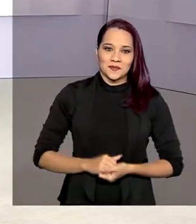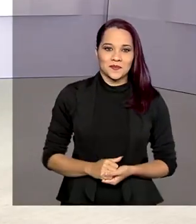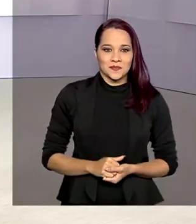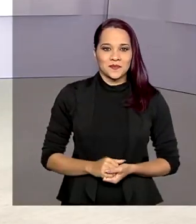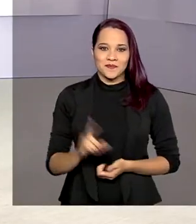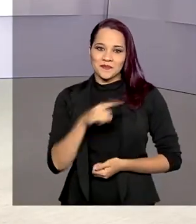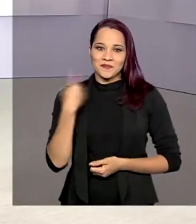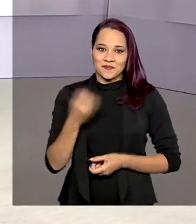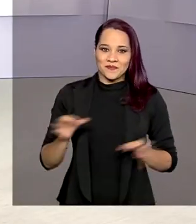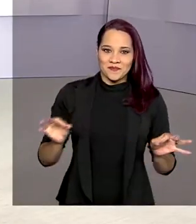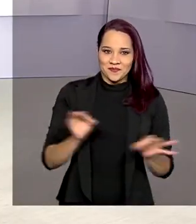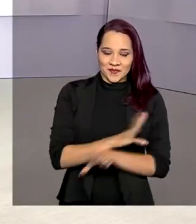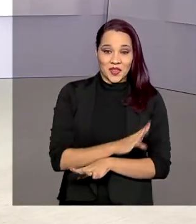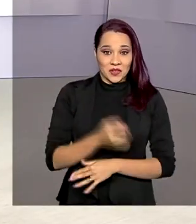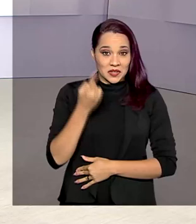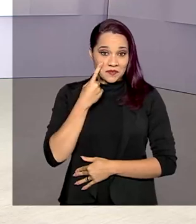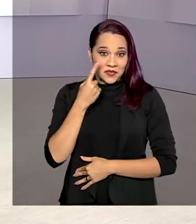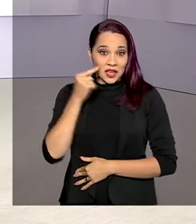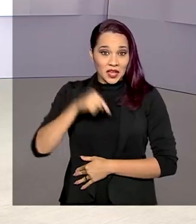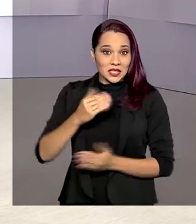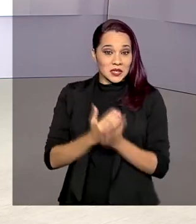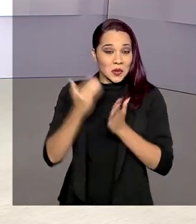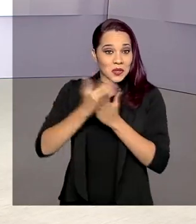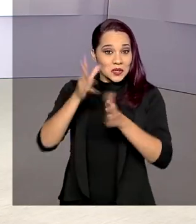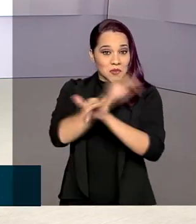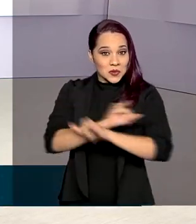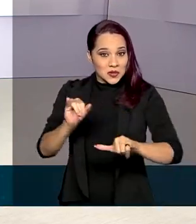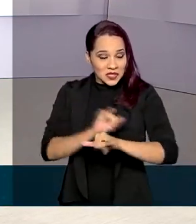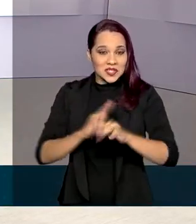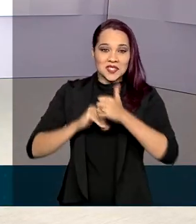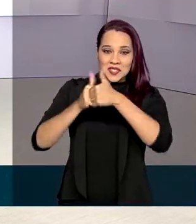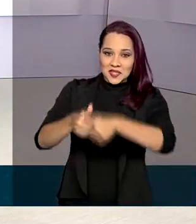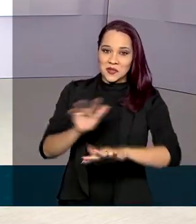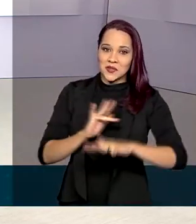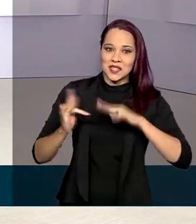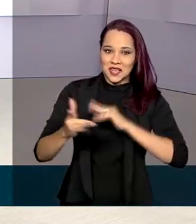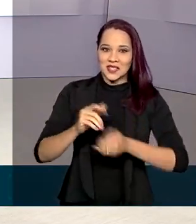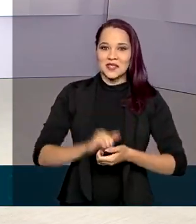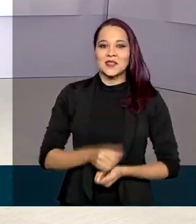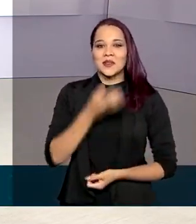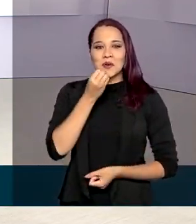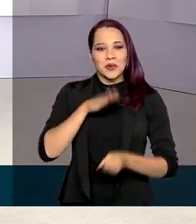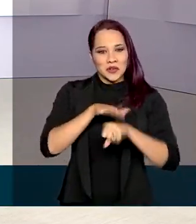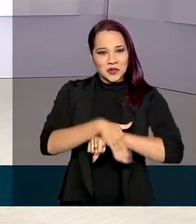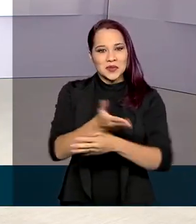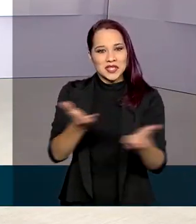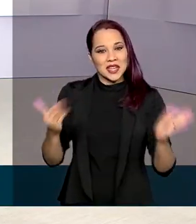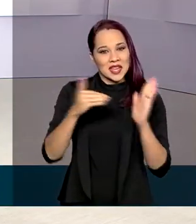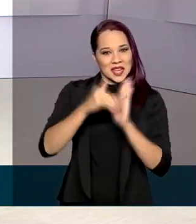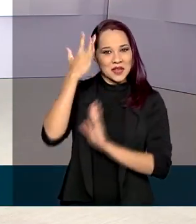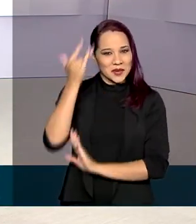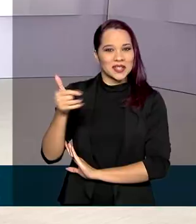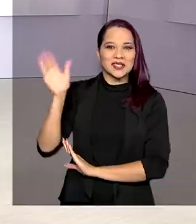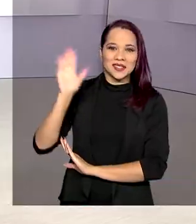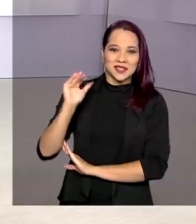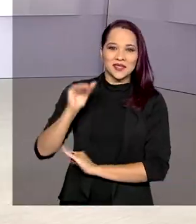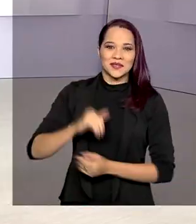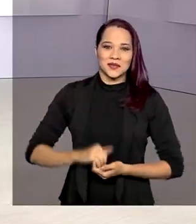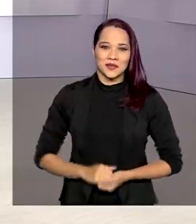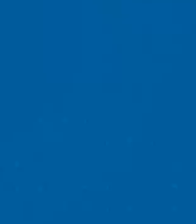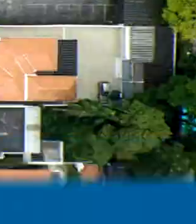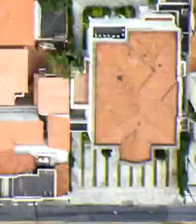A gente fica por aqui. Você confere essas e outras notícias seguindo as nossas redes sociais. Uma boa noite para você e até amanhã.